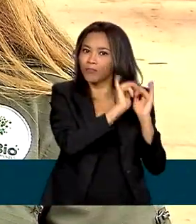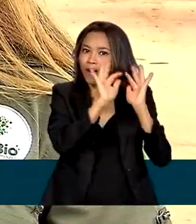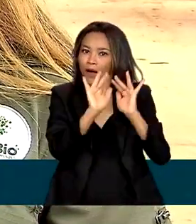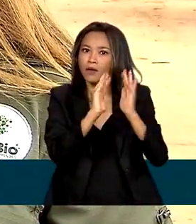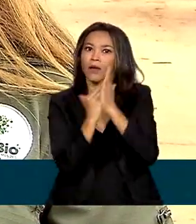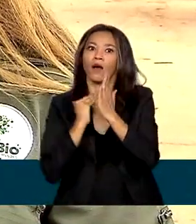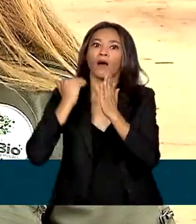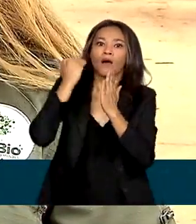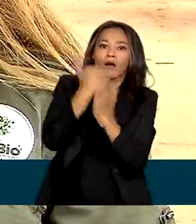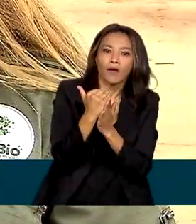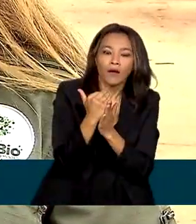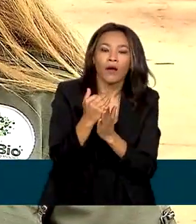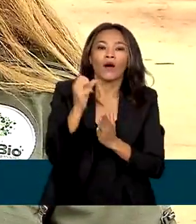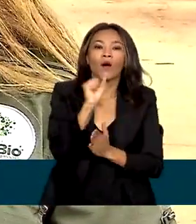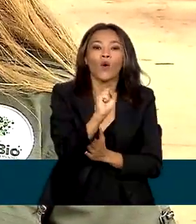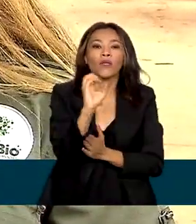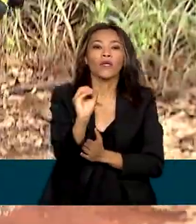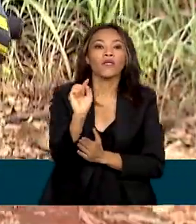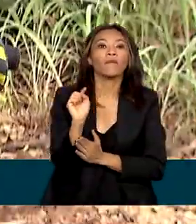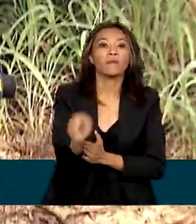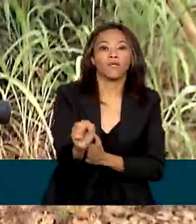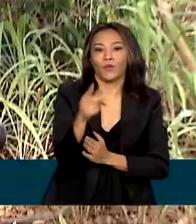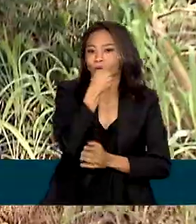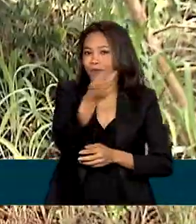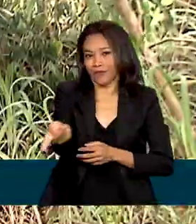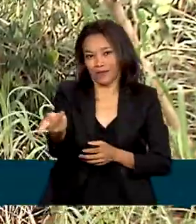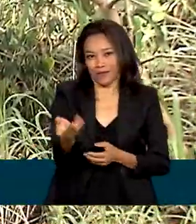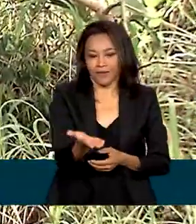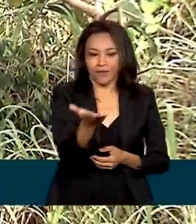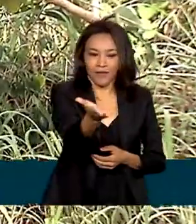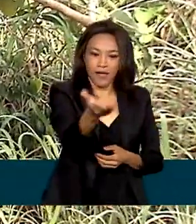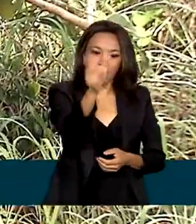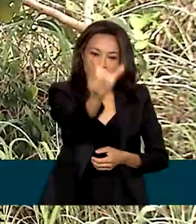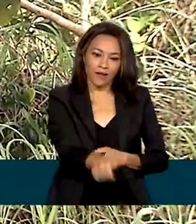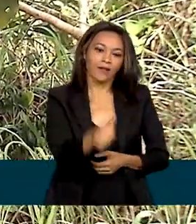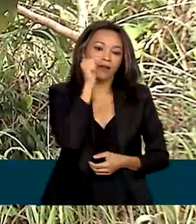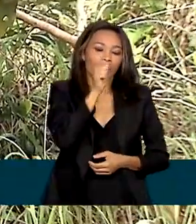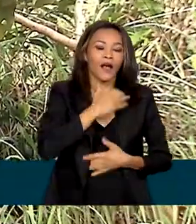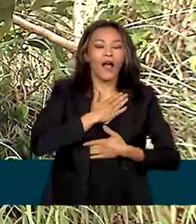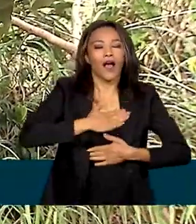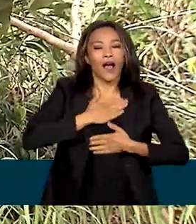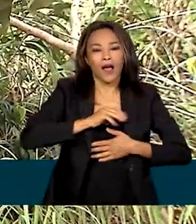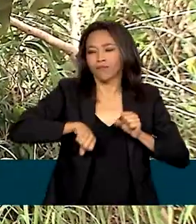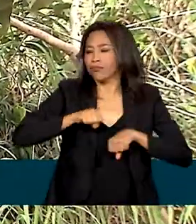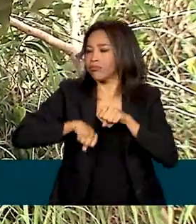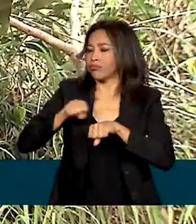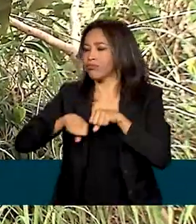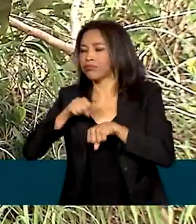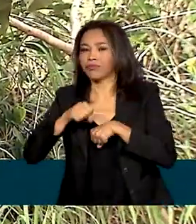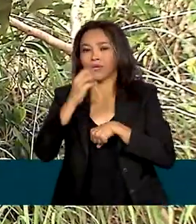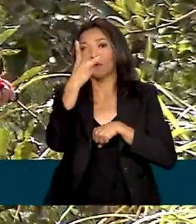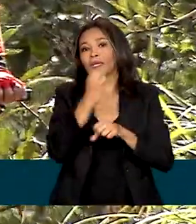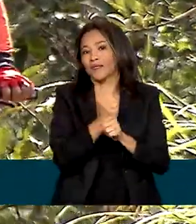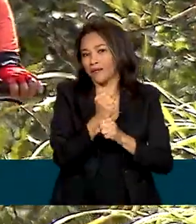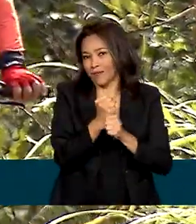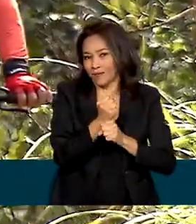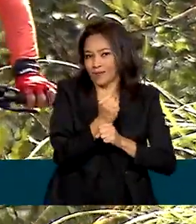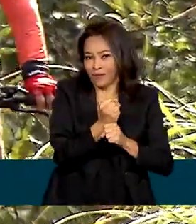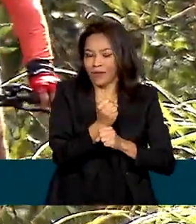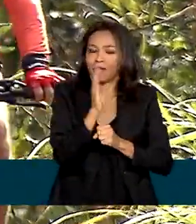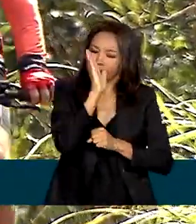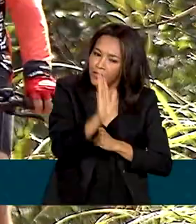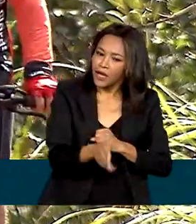saltou para cerca de 80 mil visitas. Salete descobriu o prazer de pedalar em trilhas há três anos e já